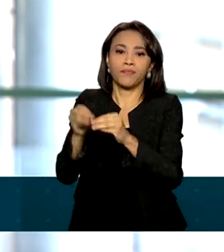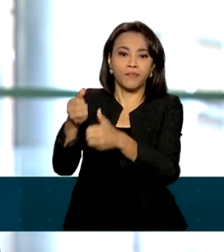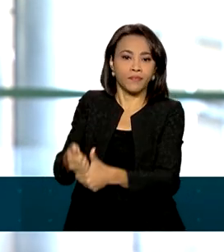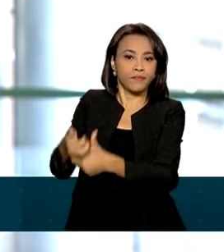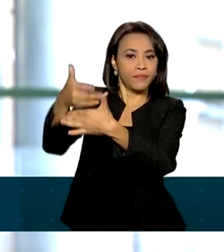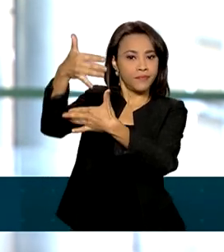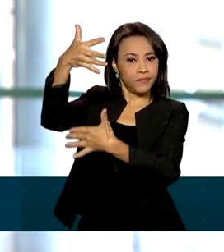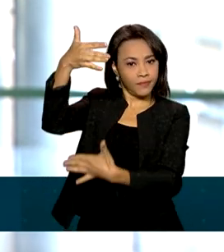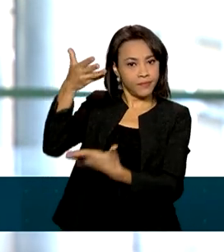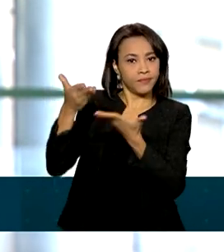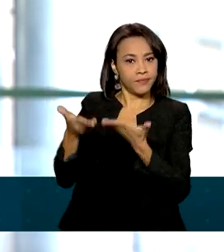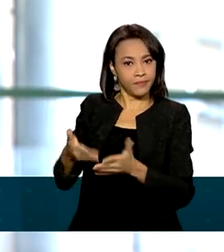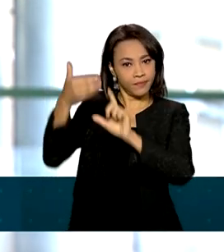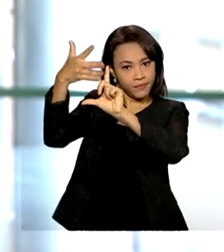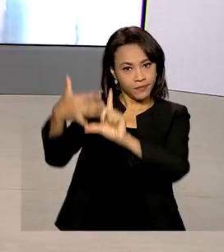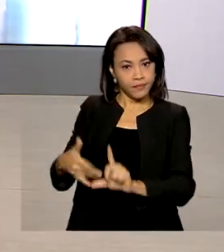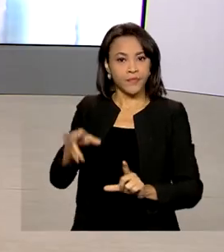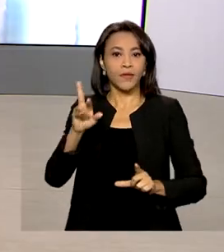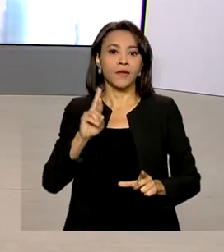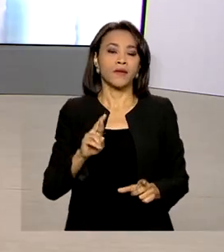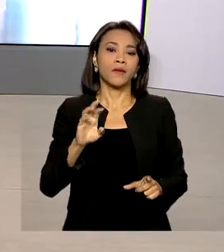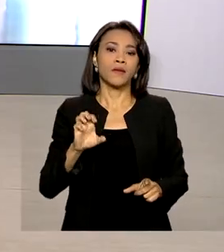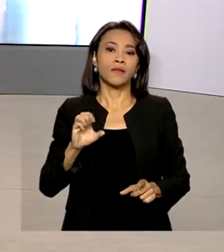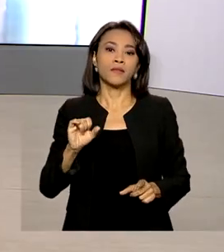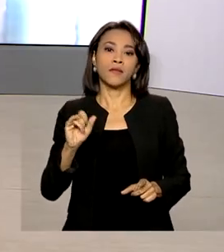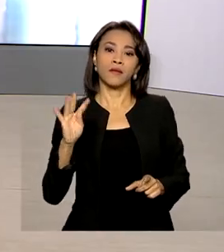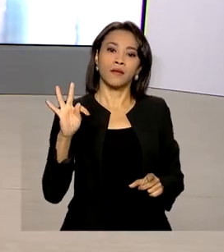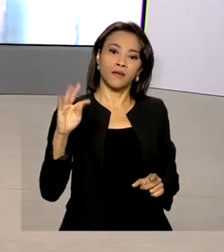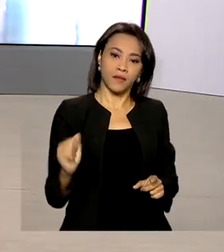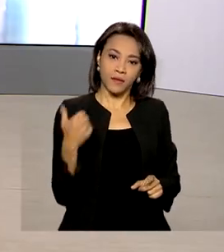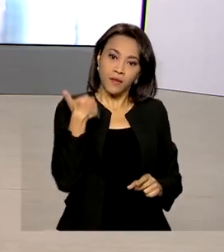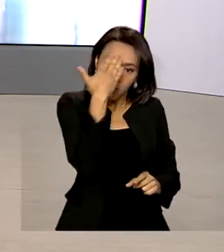Receita Federal. Renata, com você. Tá certo, Glauco. Obrigada pelas suas informações.